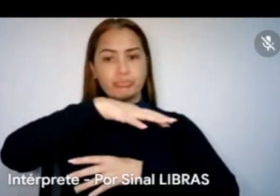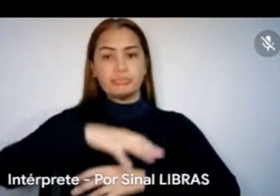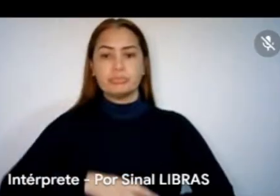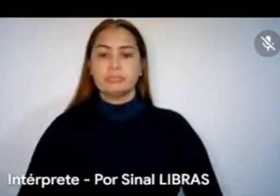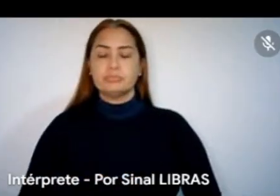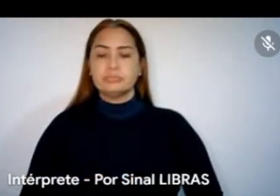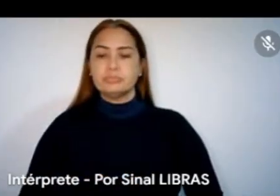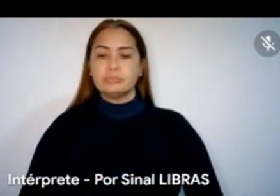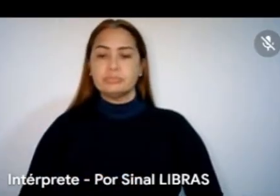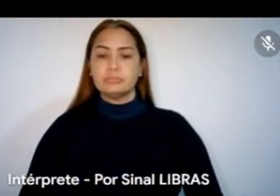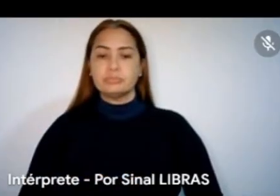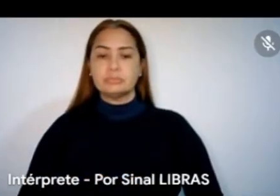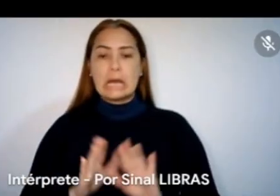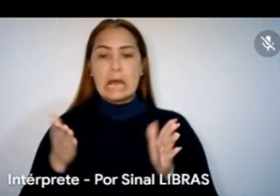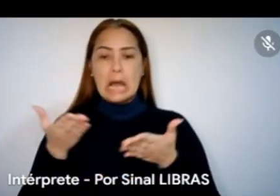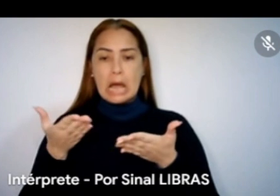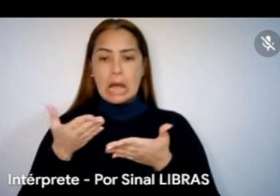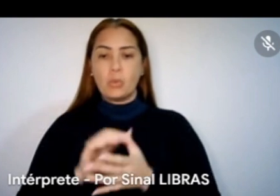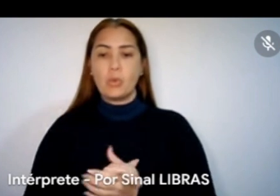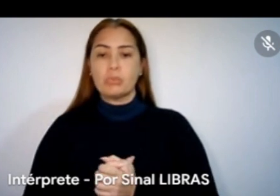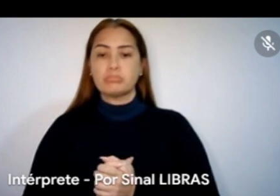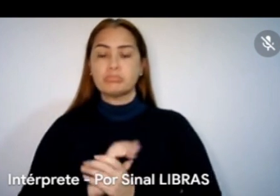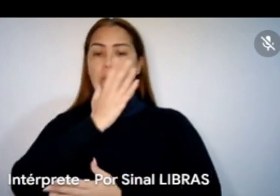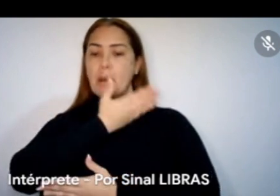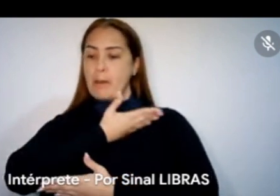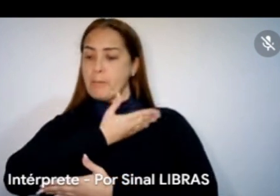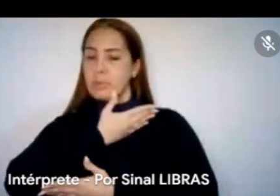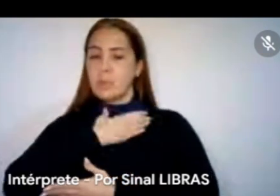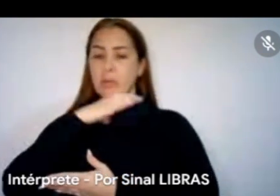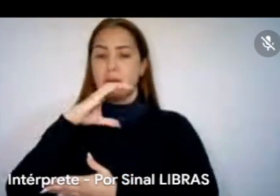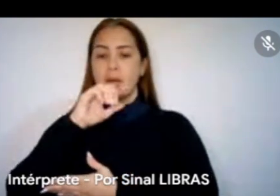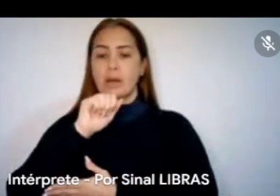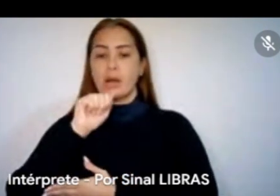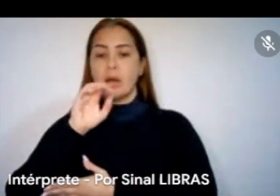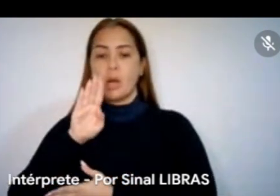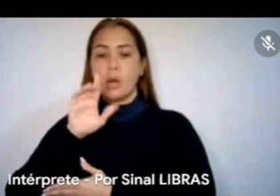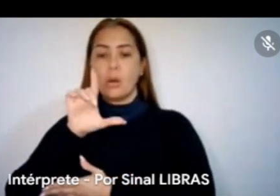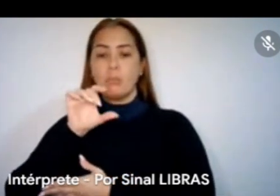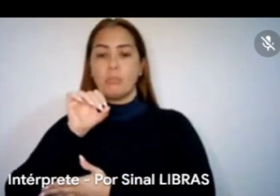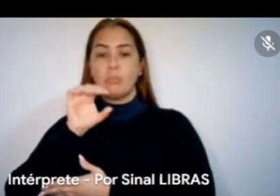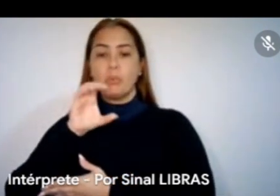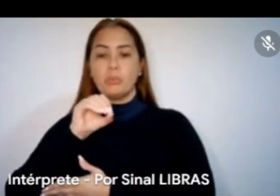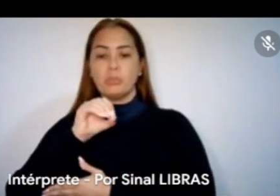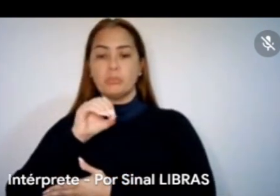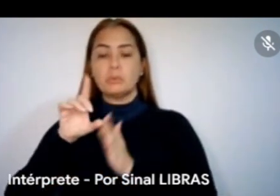Eu passo a palavra agora ao compadre Cabocco e depois ao Aldefran Lobo.